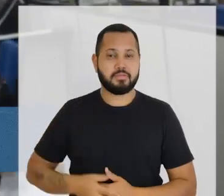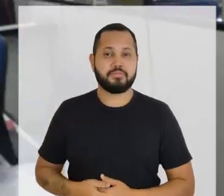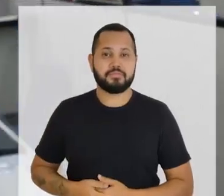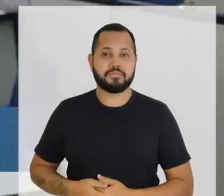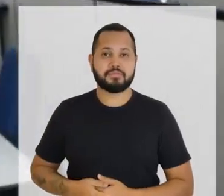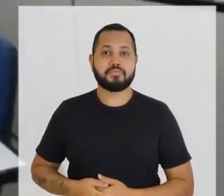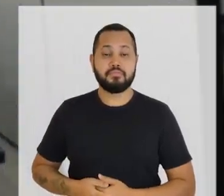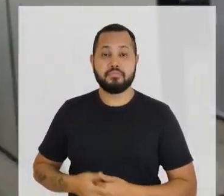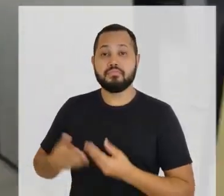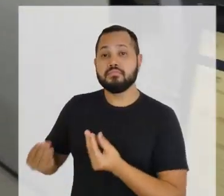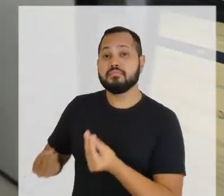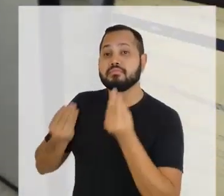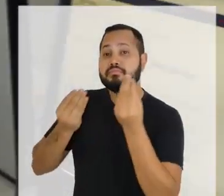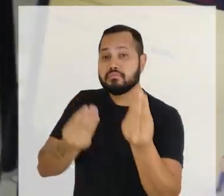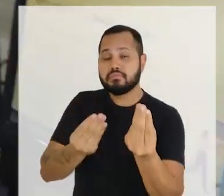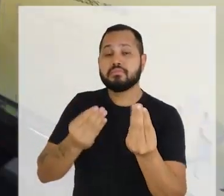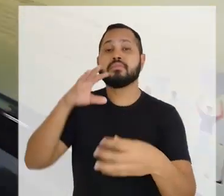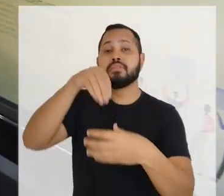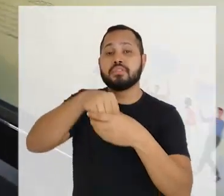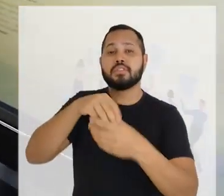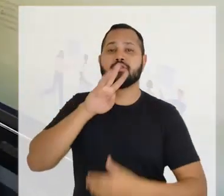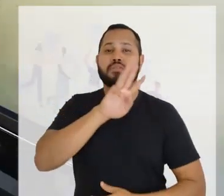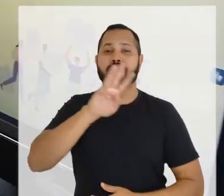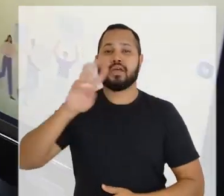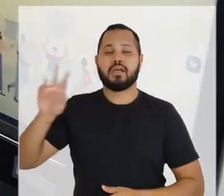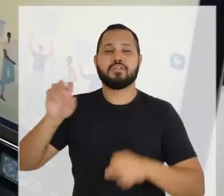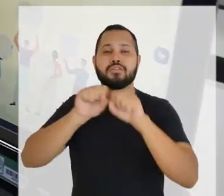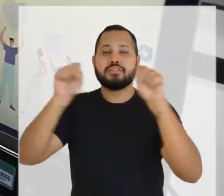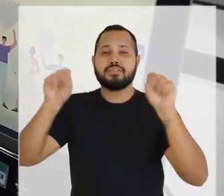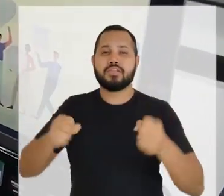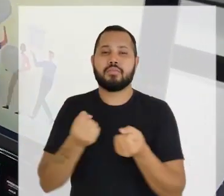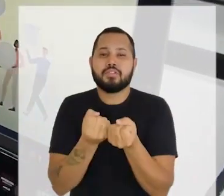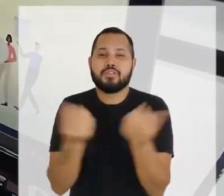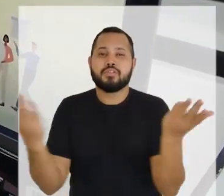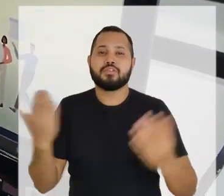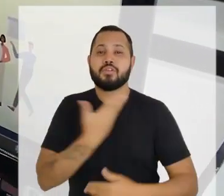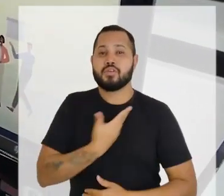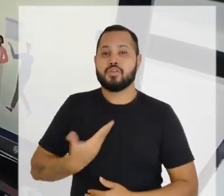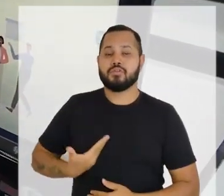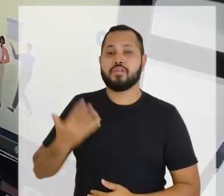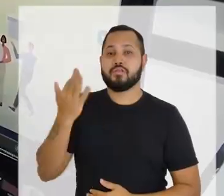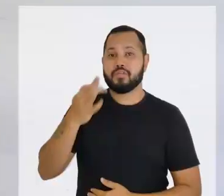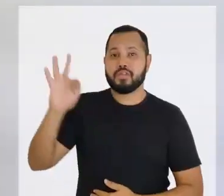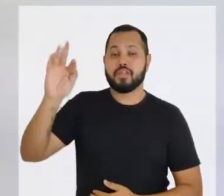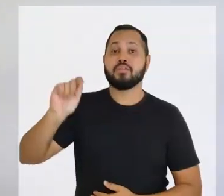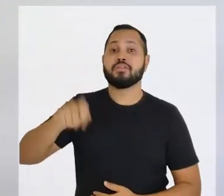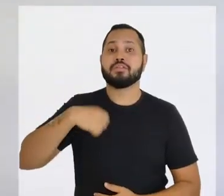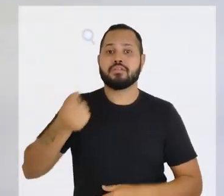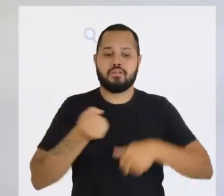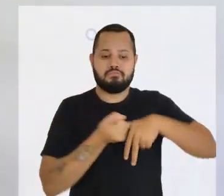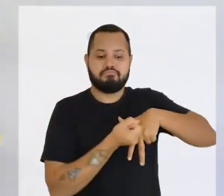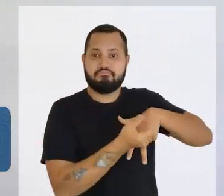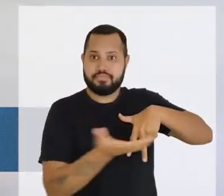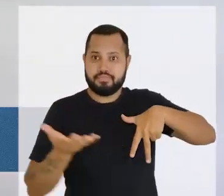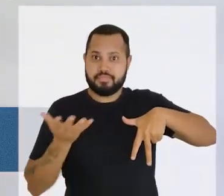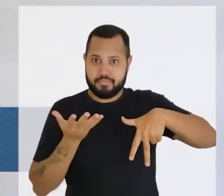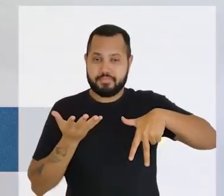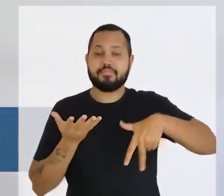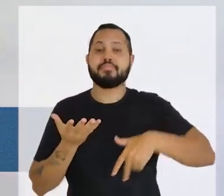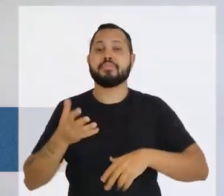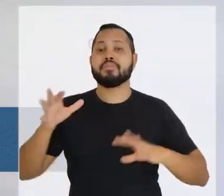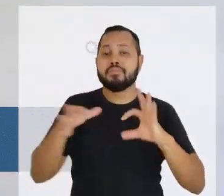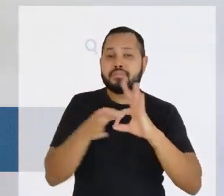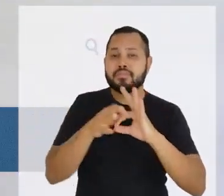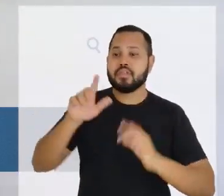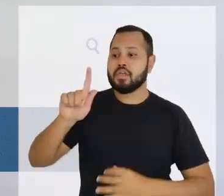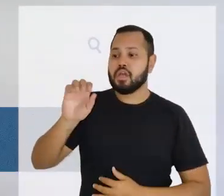O processo de doação é realizado por meio do site do Sistema de Doações do Governo Federal, com um login no gov